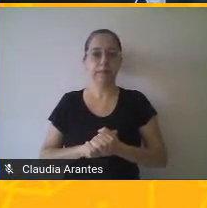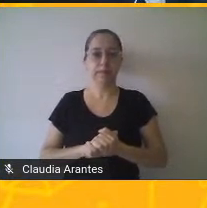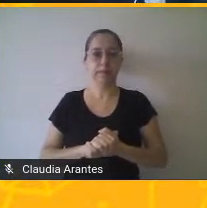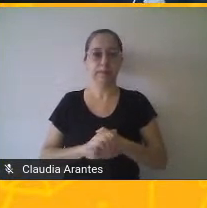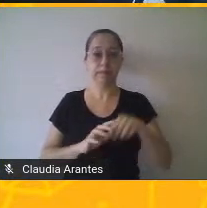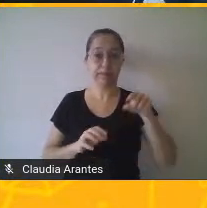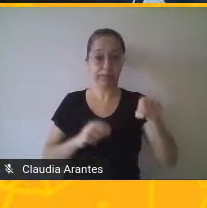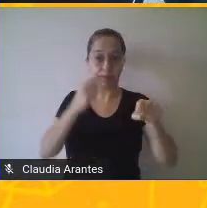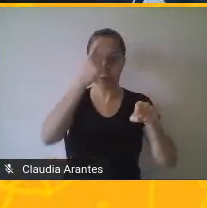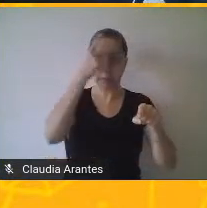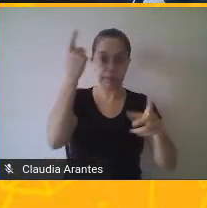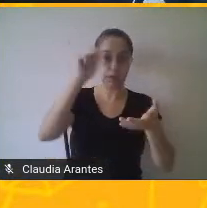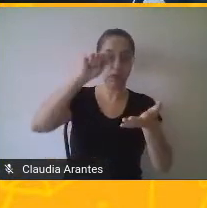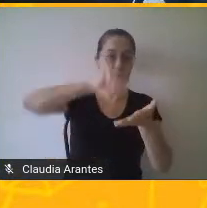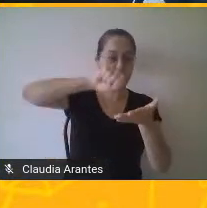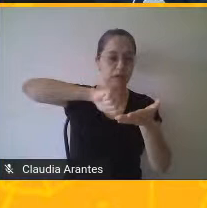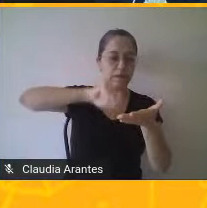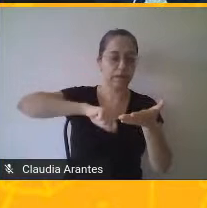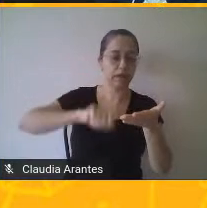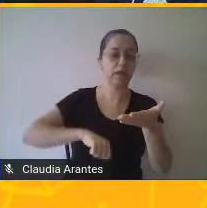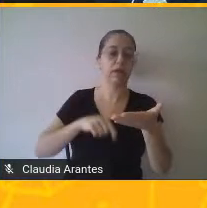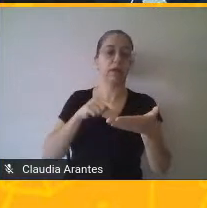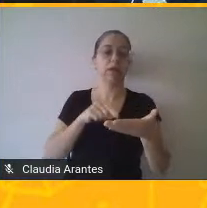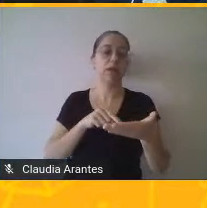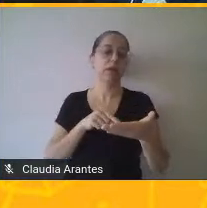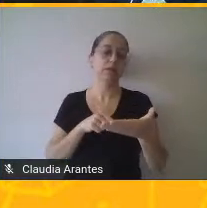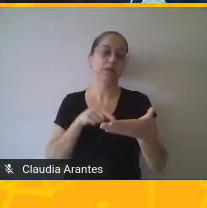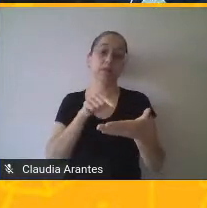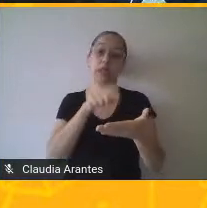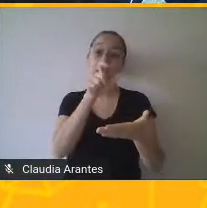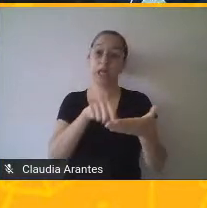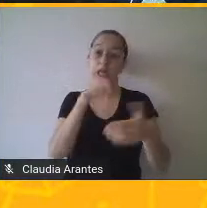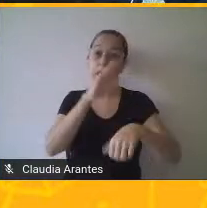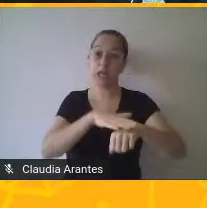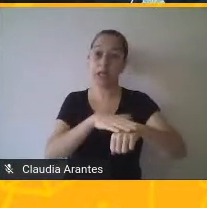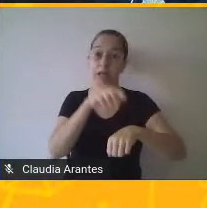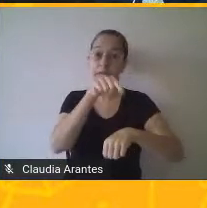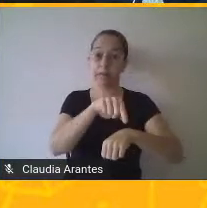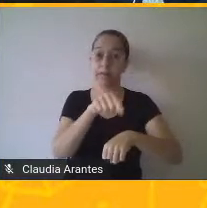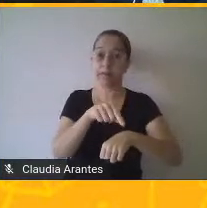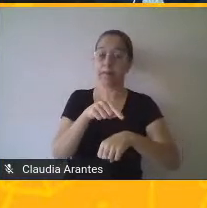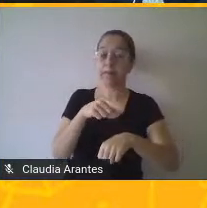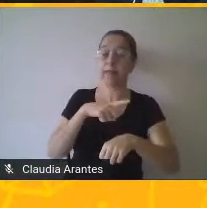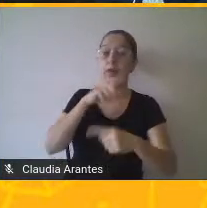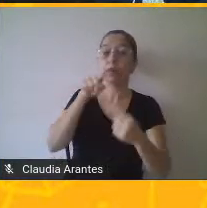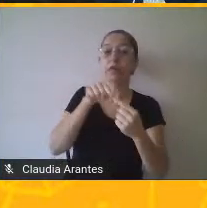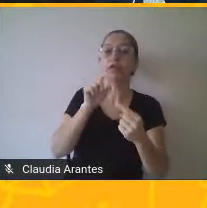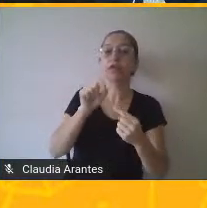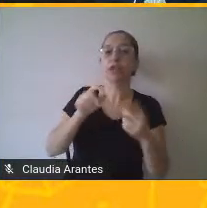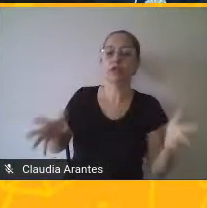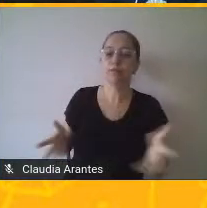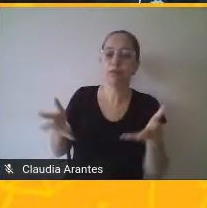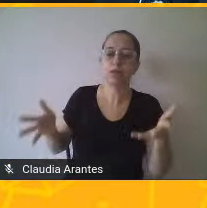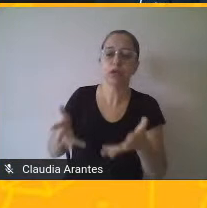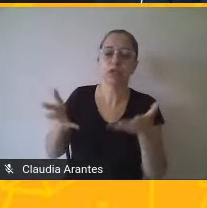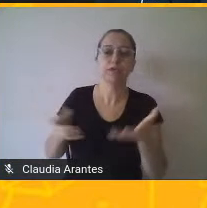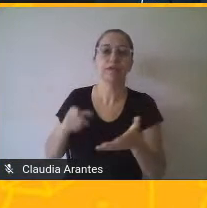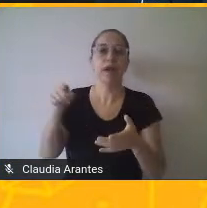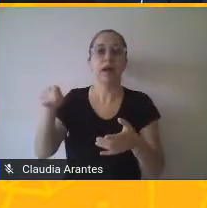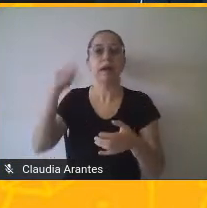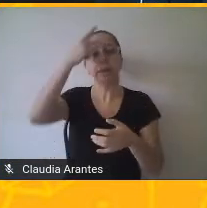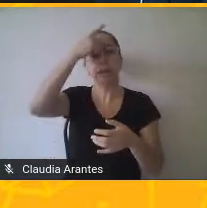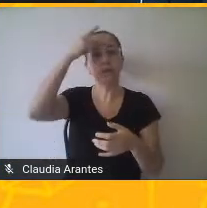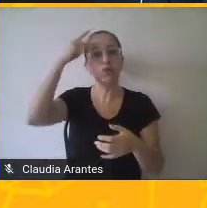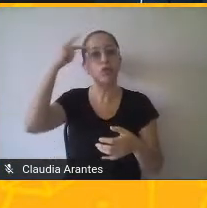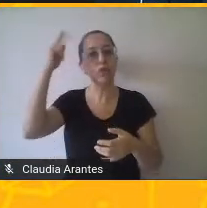expressiva. Então, é aquilo que a gente percebe na conjugação